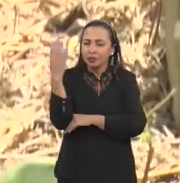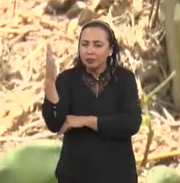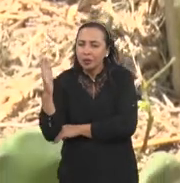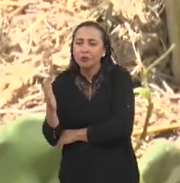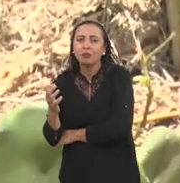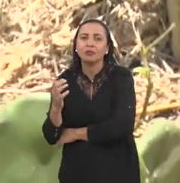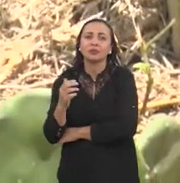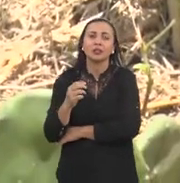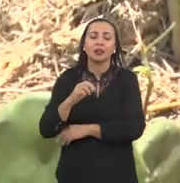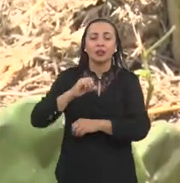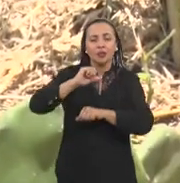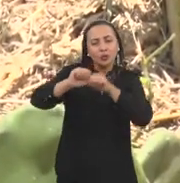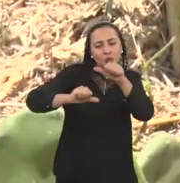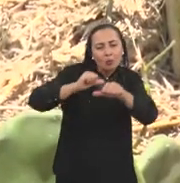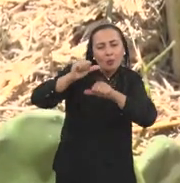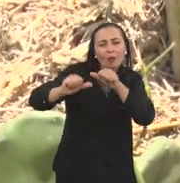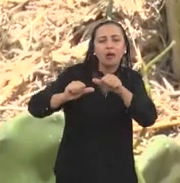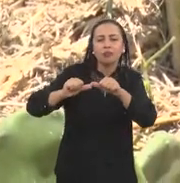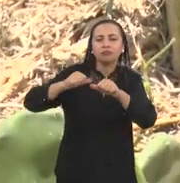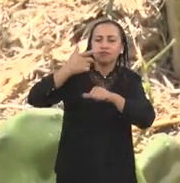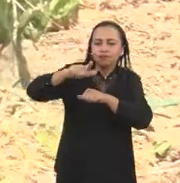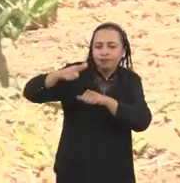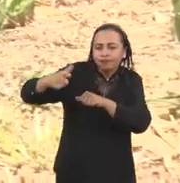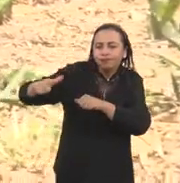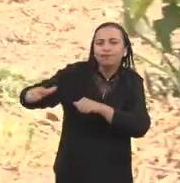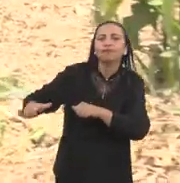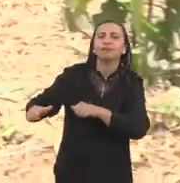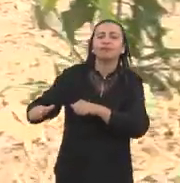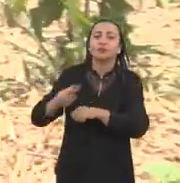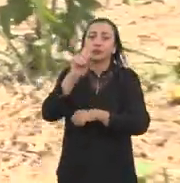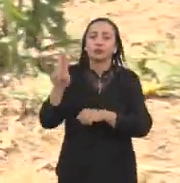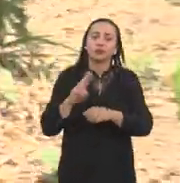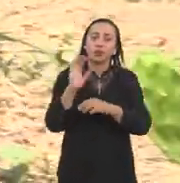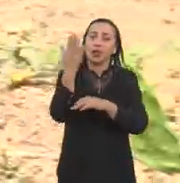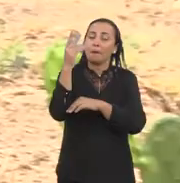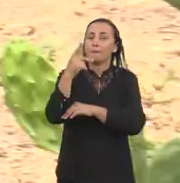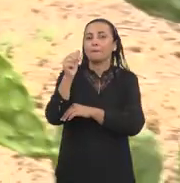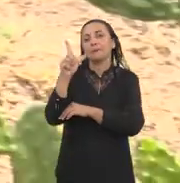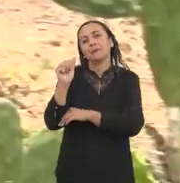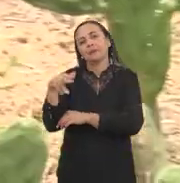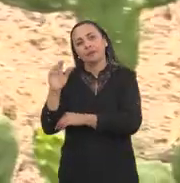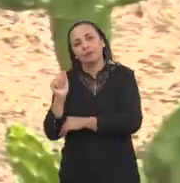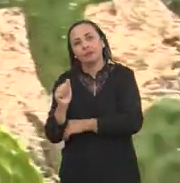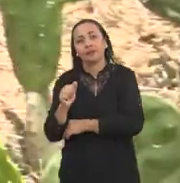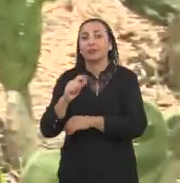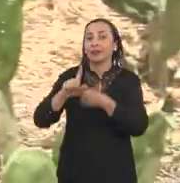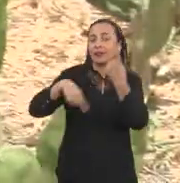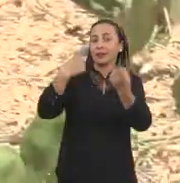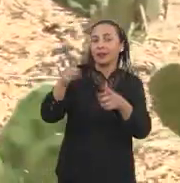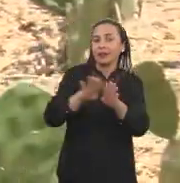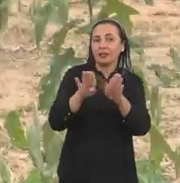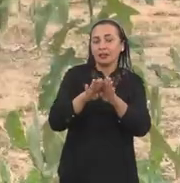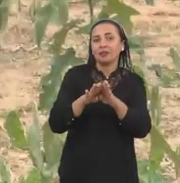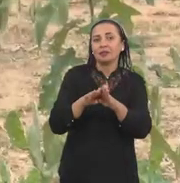de mudas e replicar áreas para continuar com esse incentivo à utilização da palma forrageira. Além